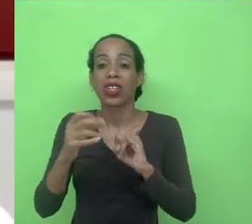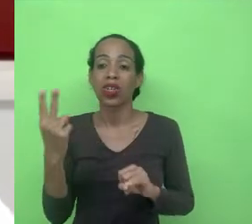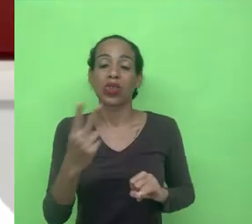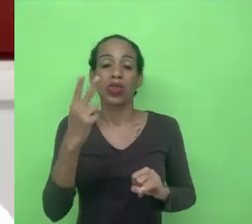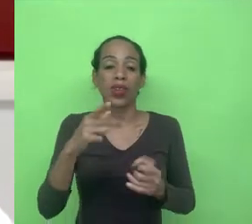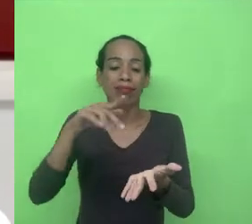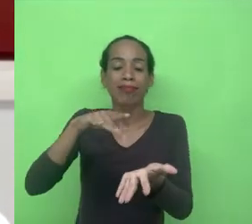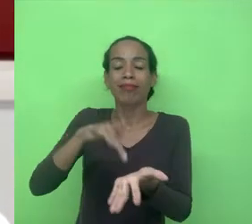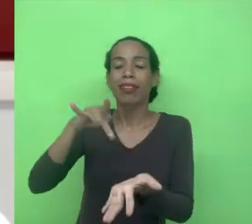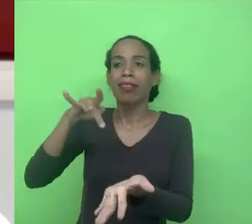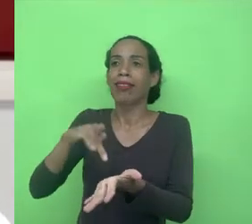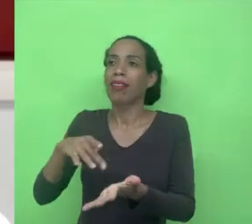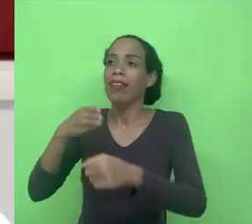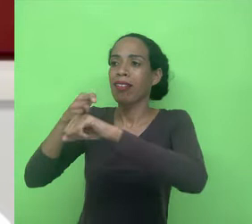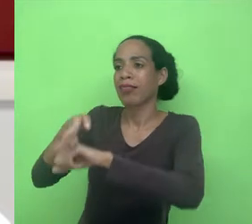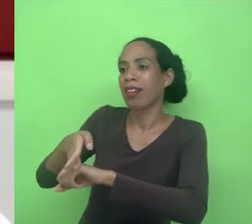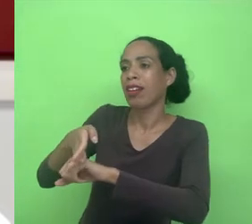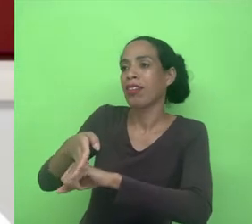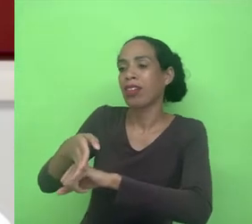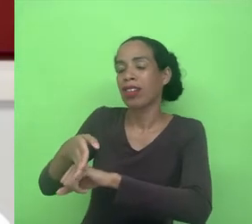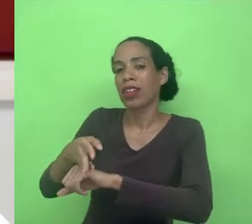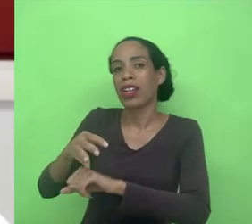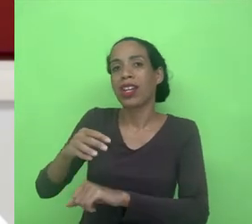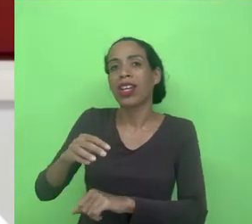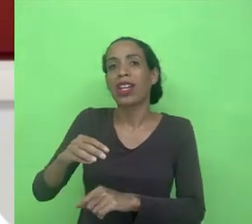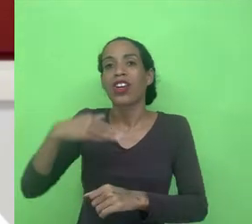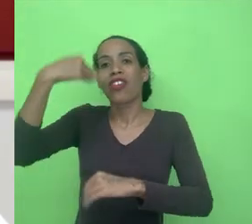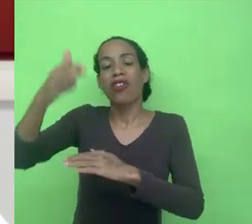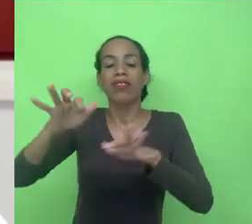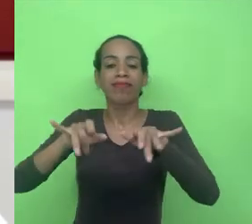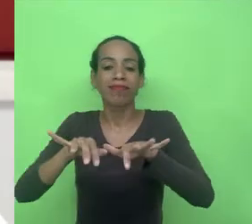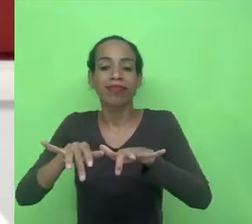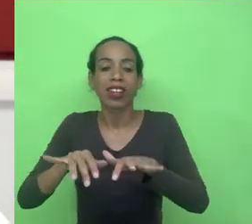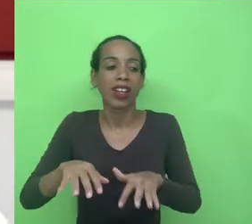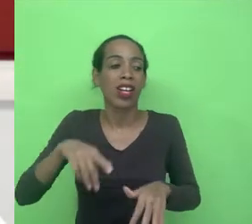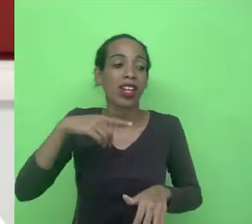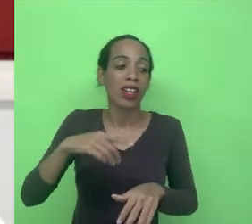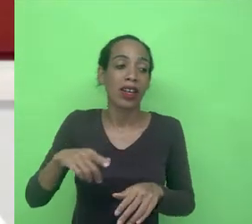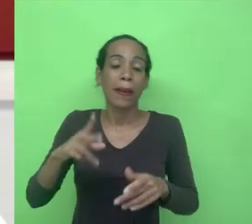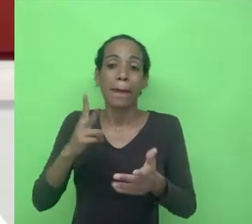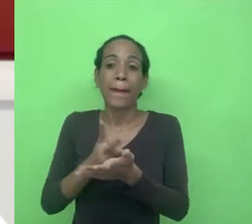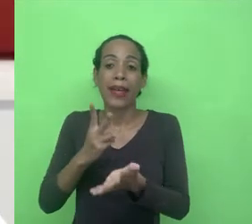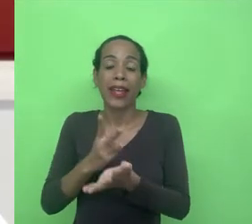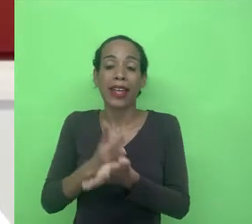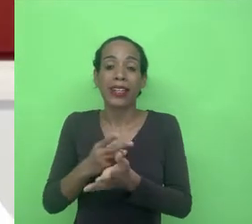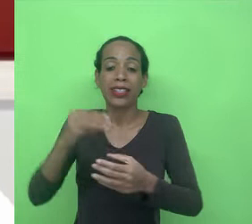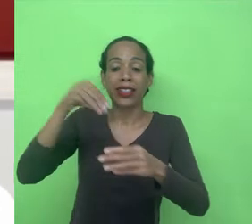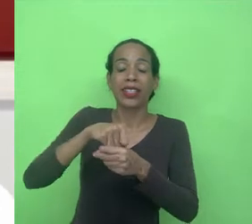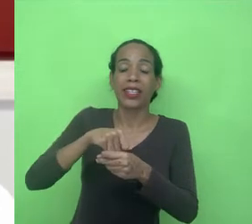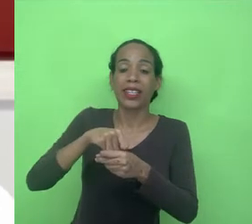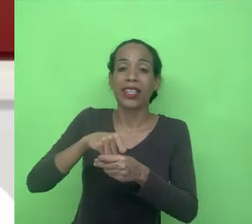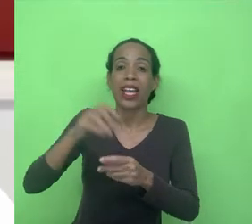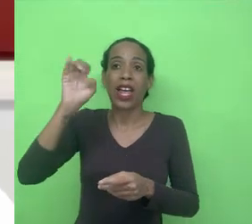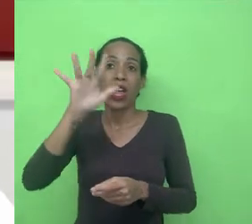acessava uma VPN fora da UE e a partir disso mesmo estando dentro do território europeu aquela